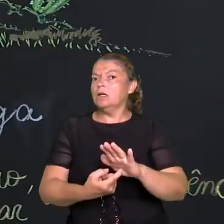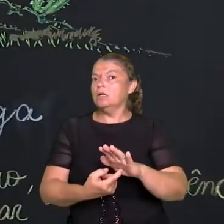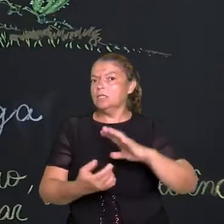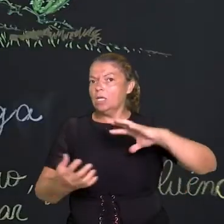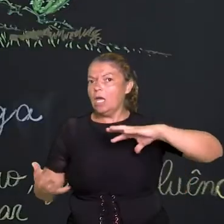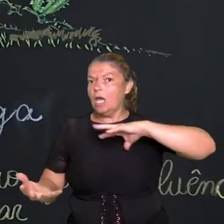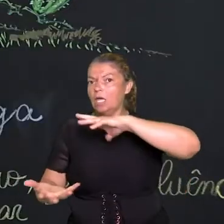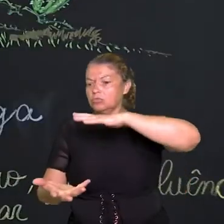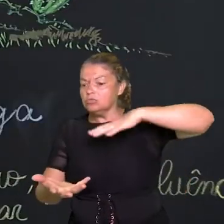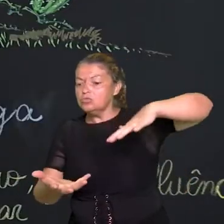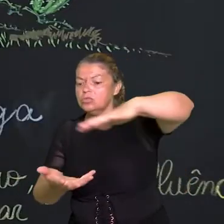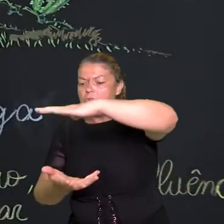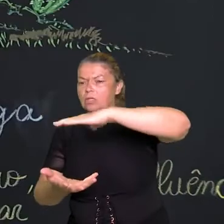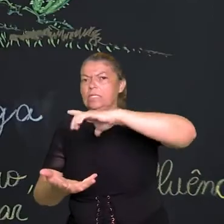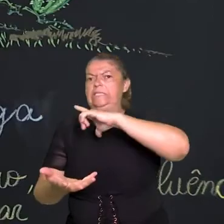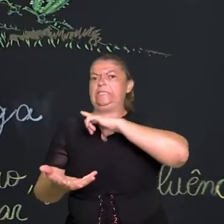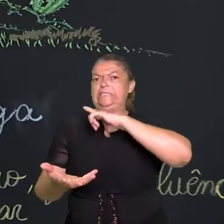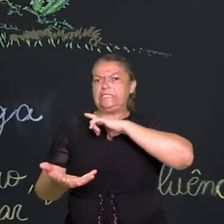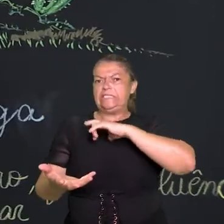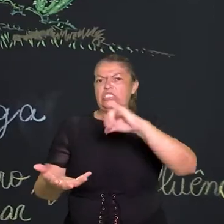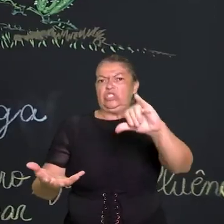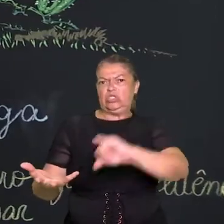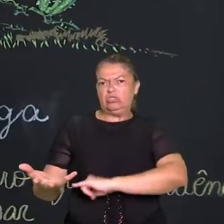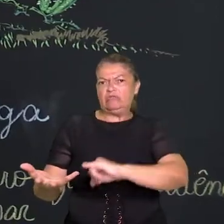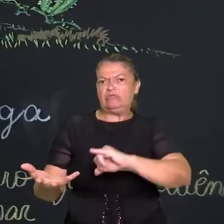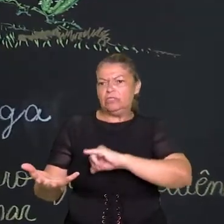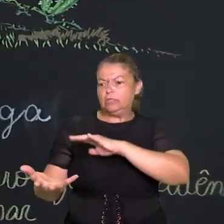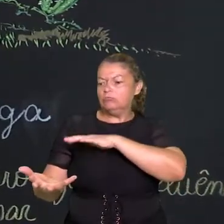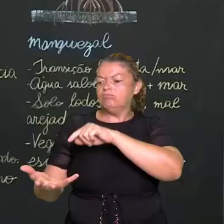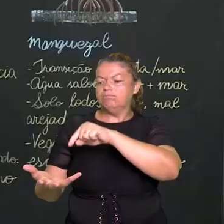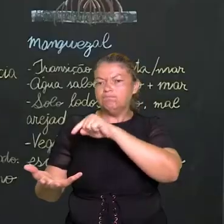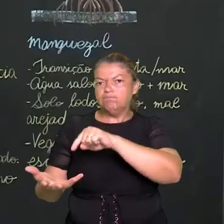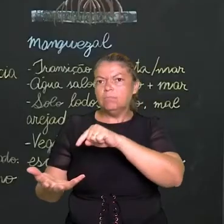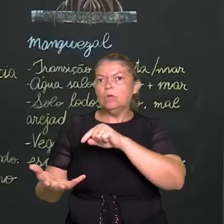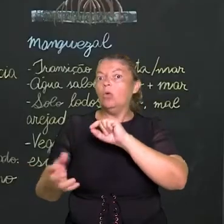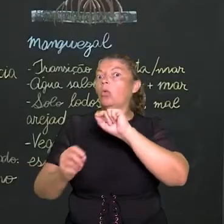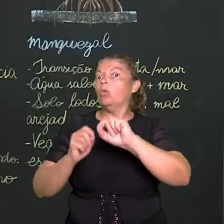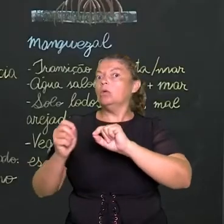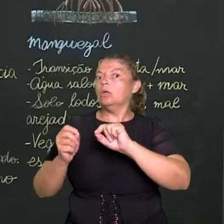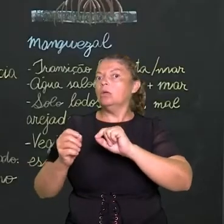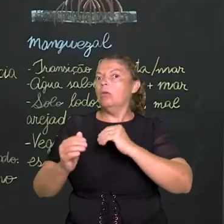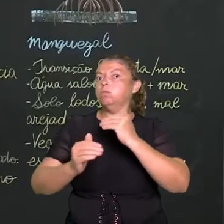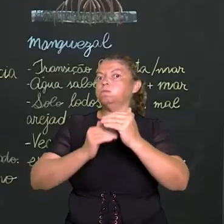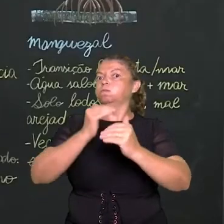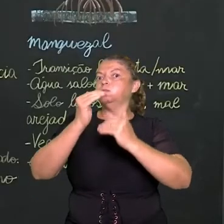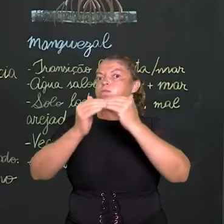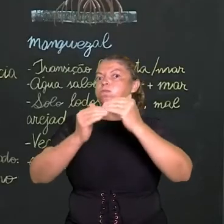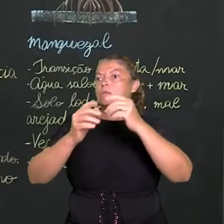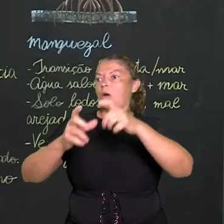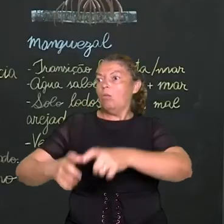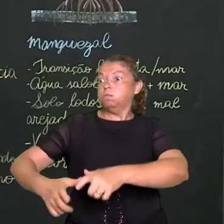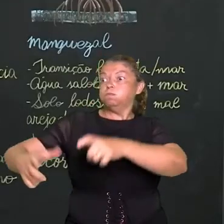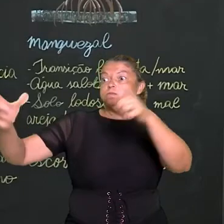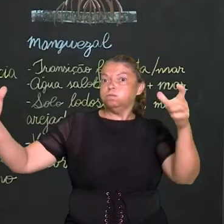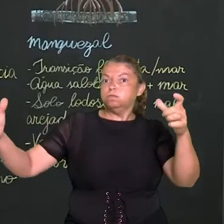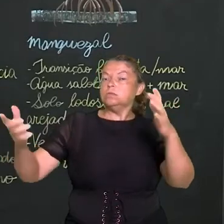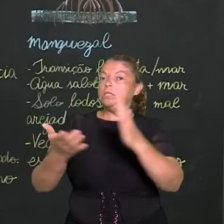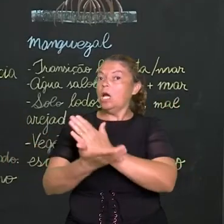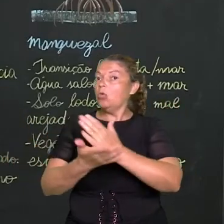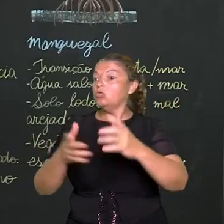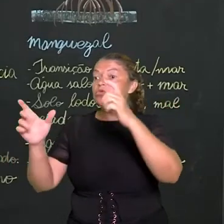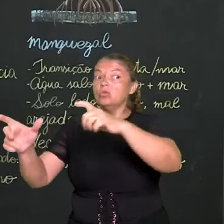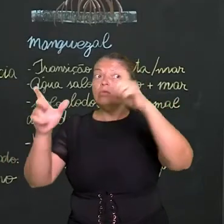que os ecossistemas costeiros, eles têm sofrido um grande impacto. Tanto pelo avanço de algumas áreas